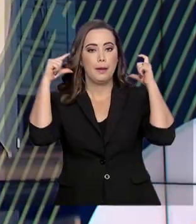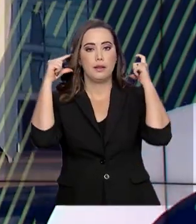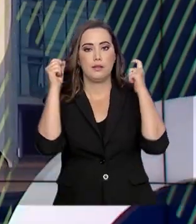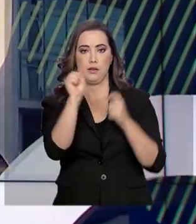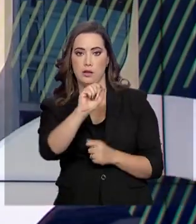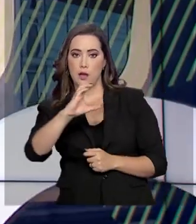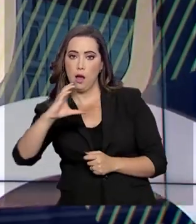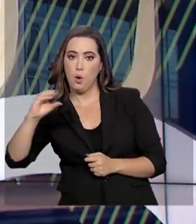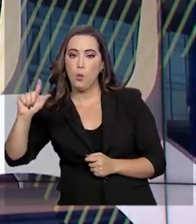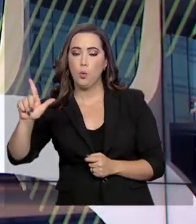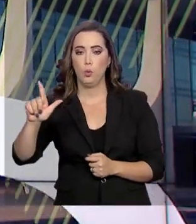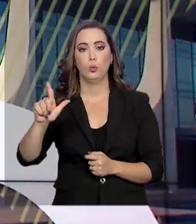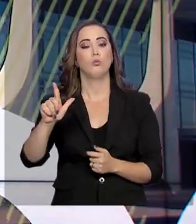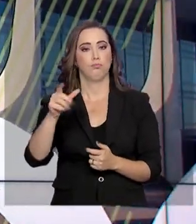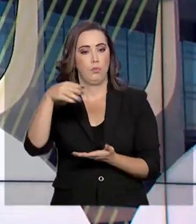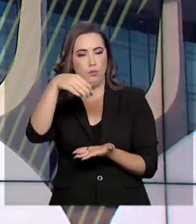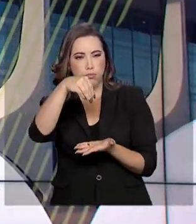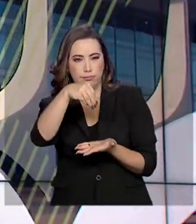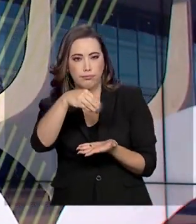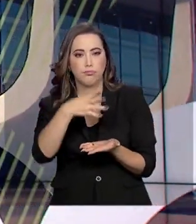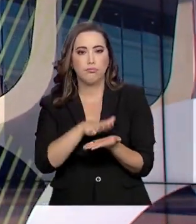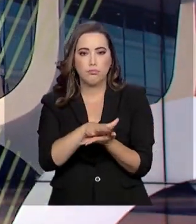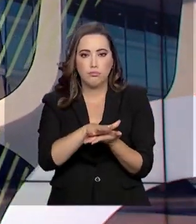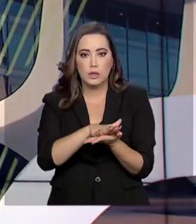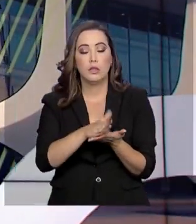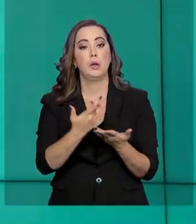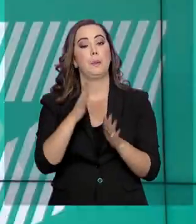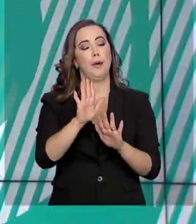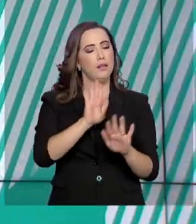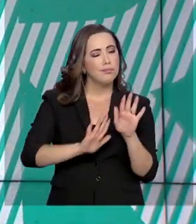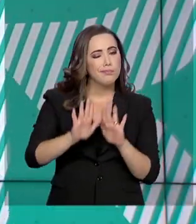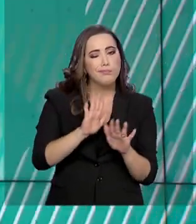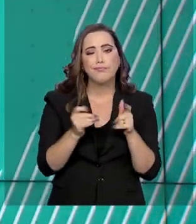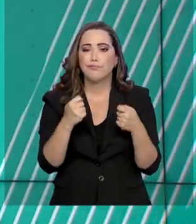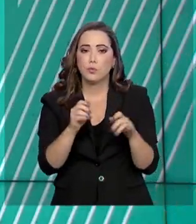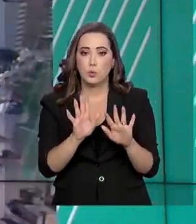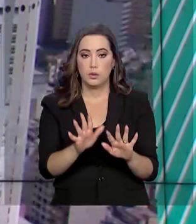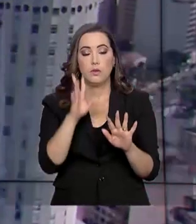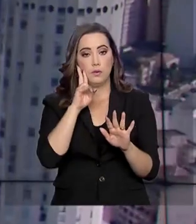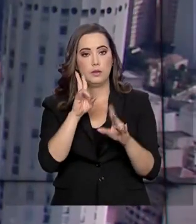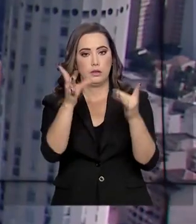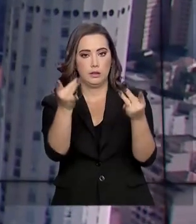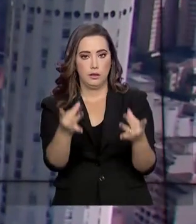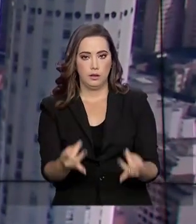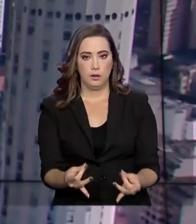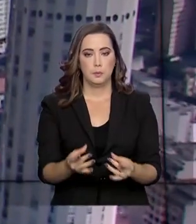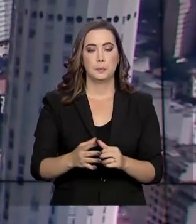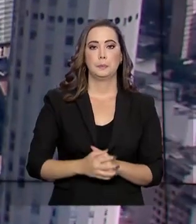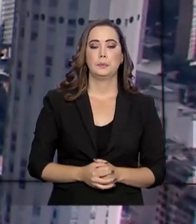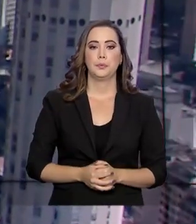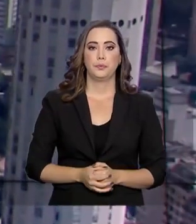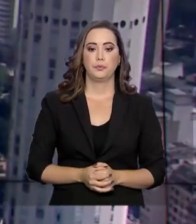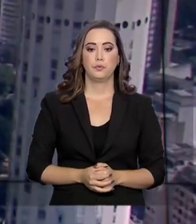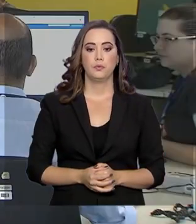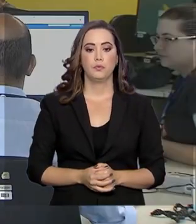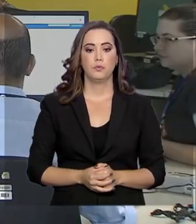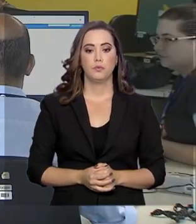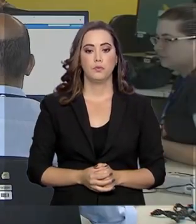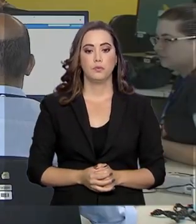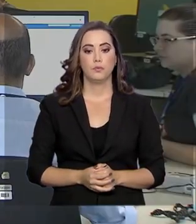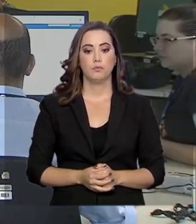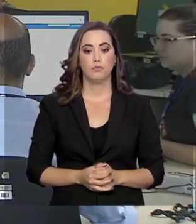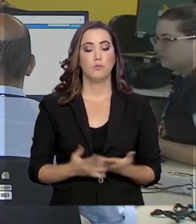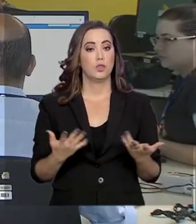Mundial da Saúde pede cautela. O repórter Tiago Pimenta tem as informações sobre a chegada da doença ao Brasil. Os